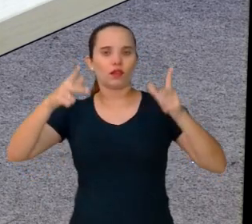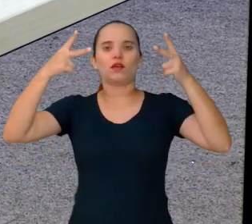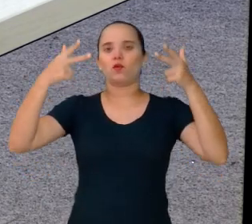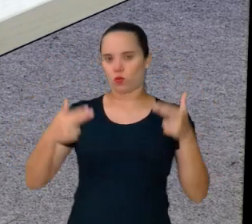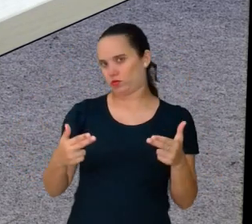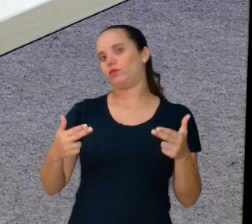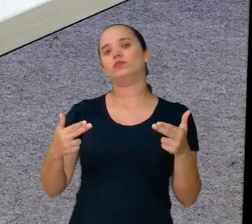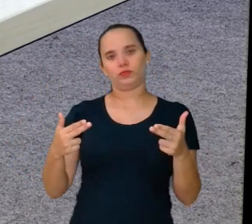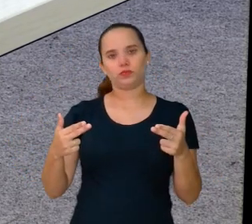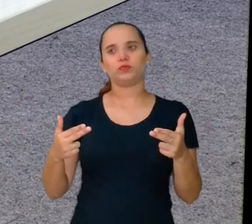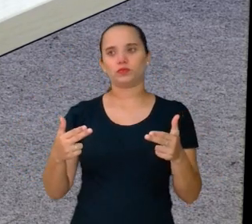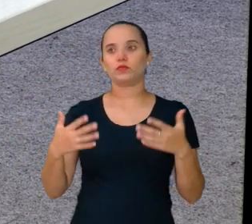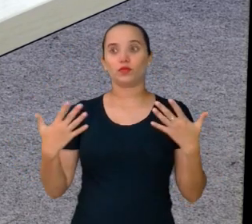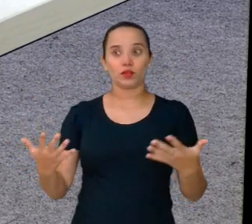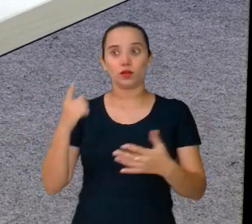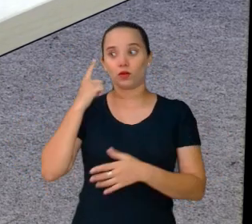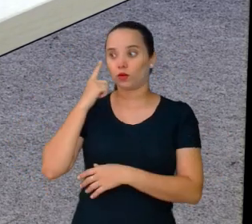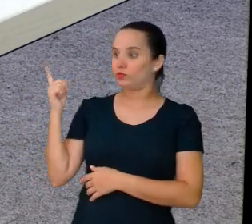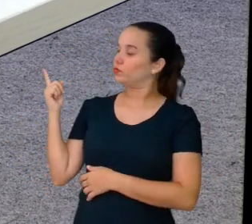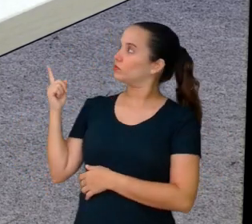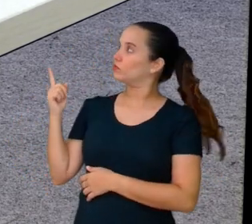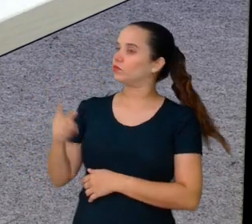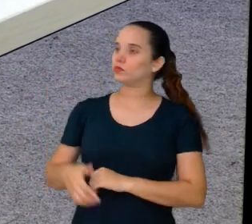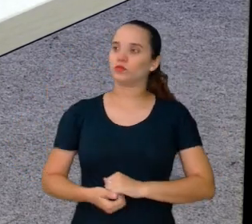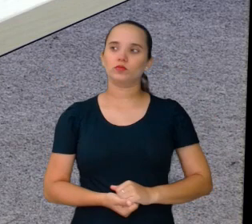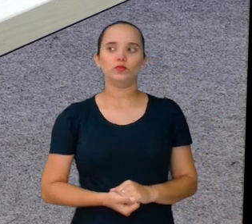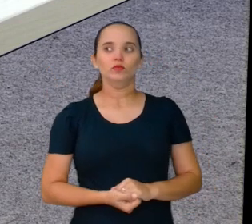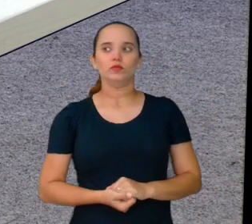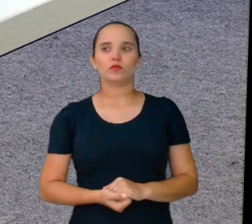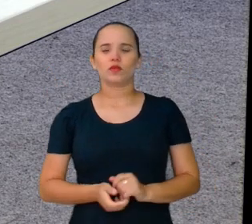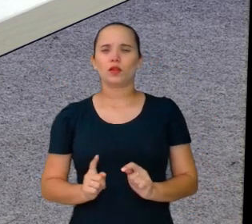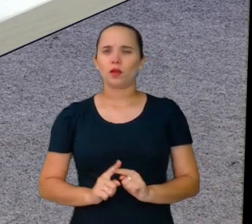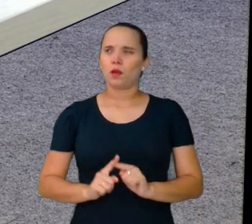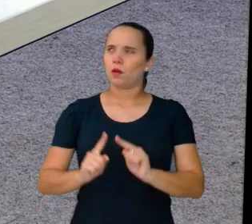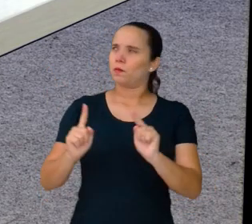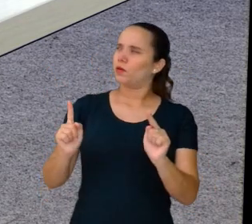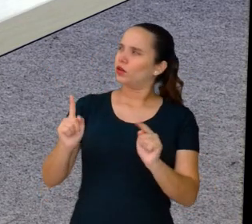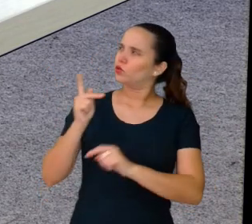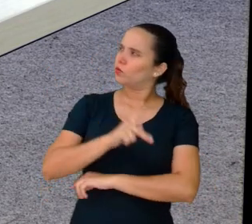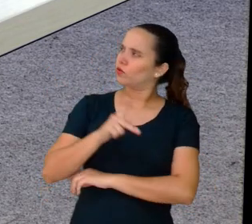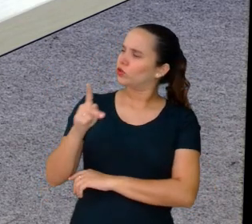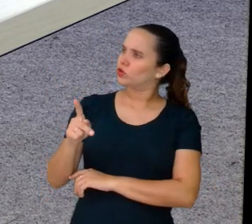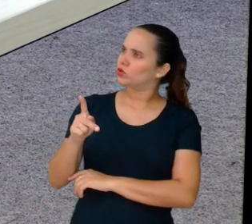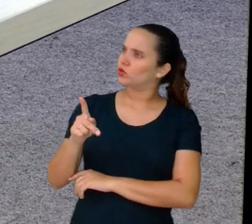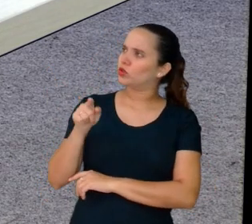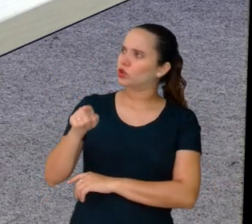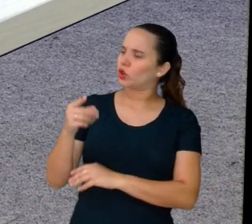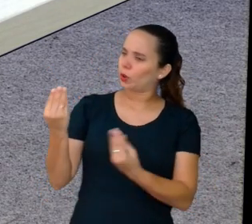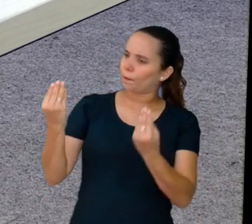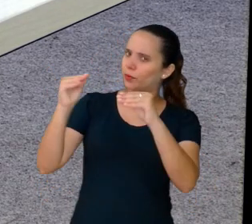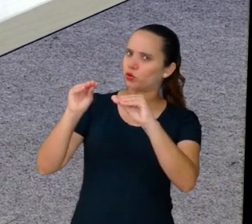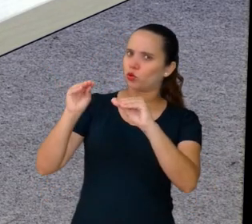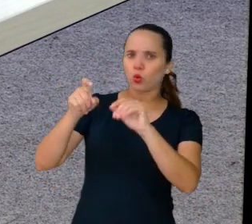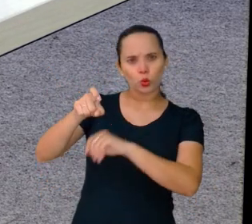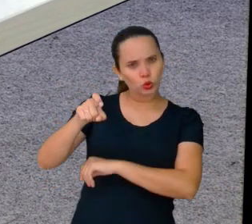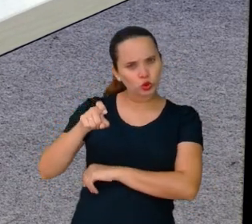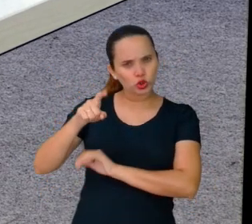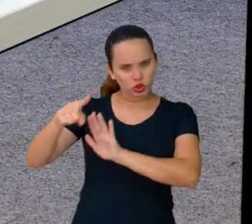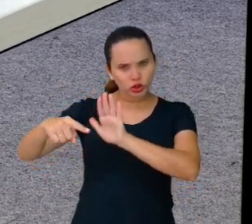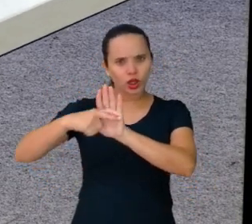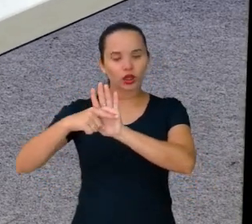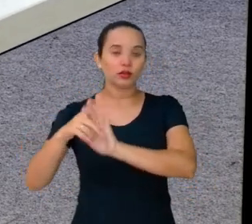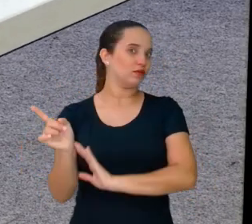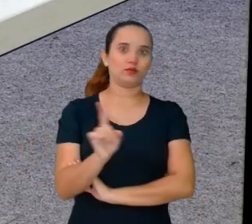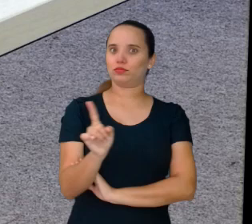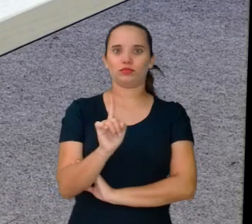e olha aqui. Professora, a senhora está colocando o X negativo? Não, gente. A